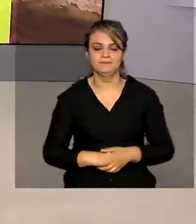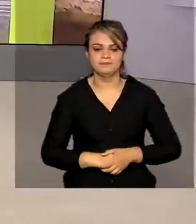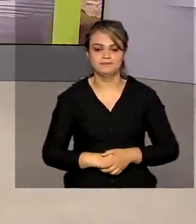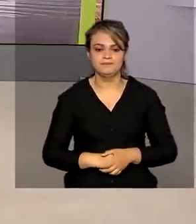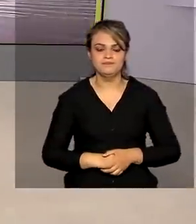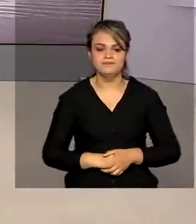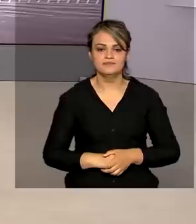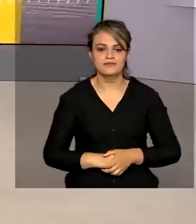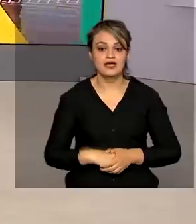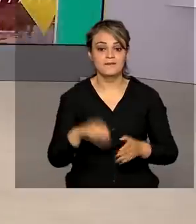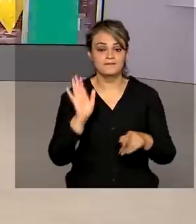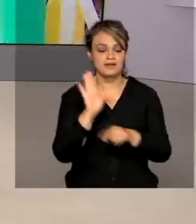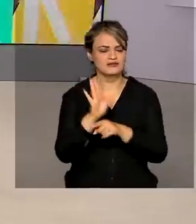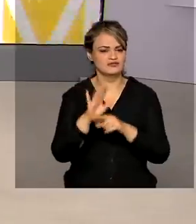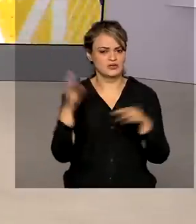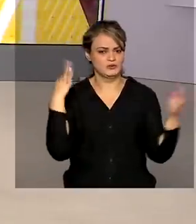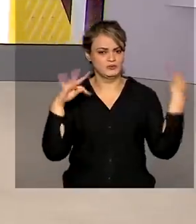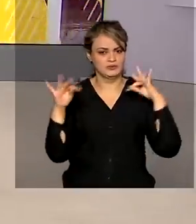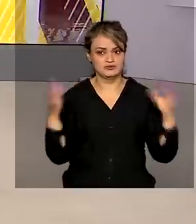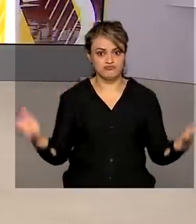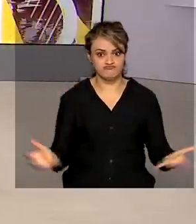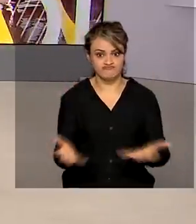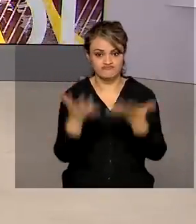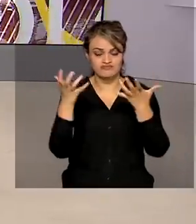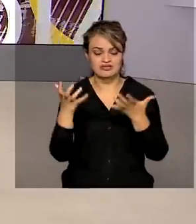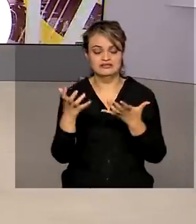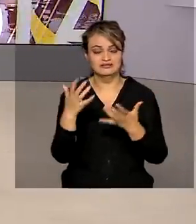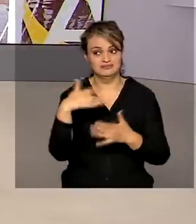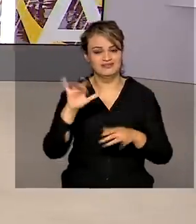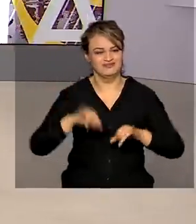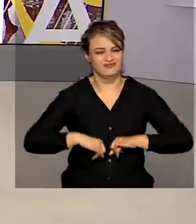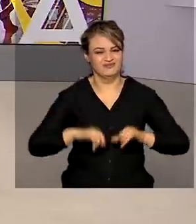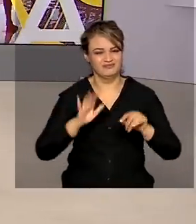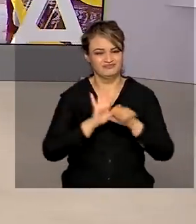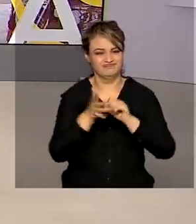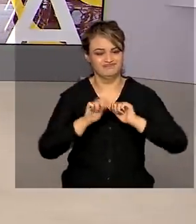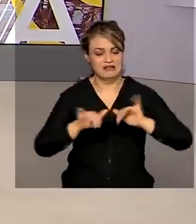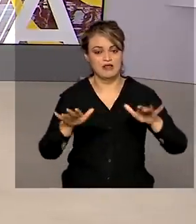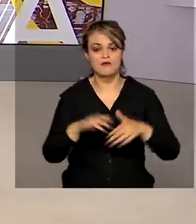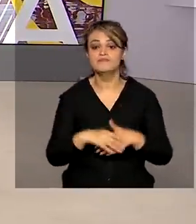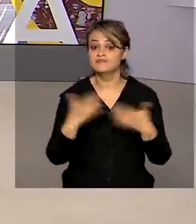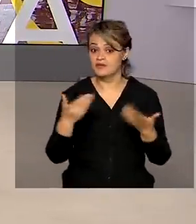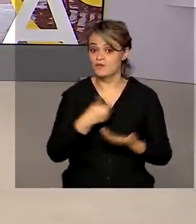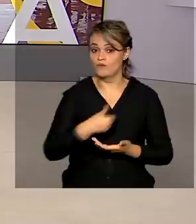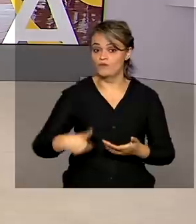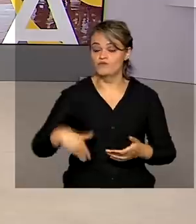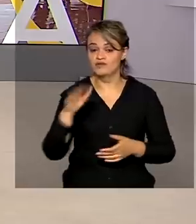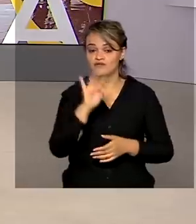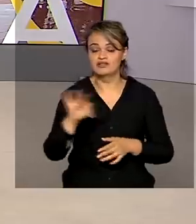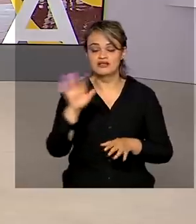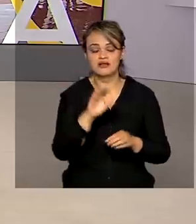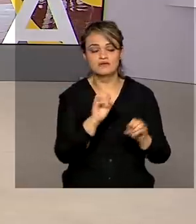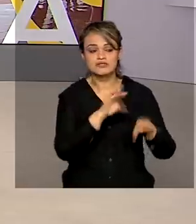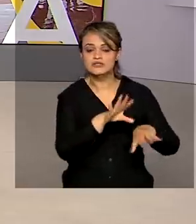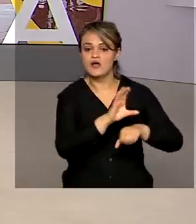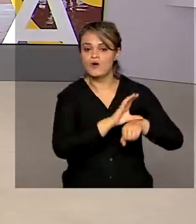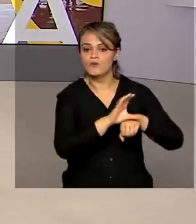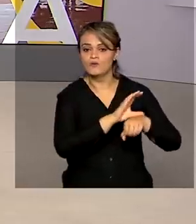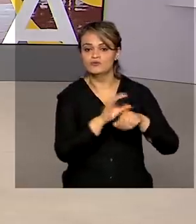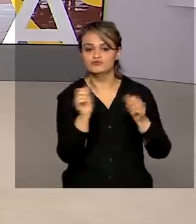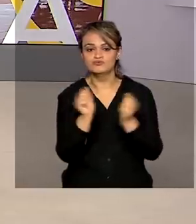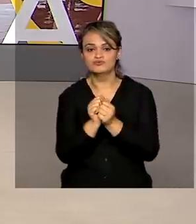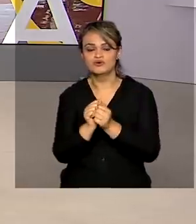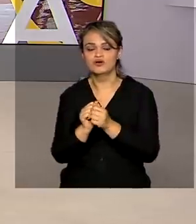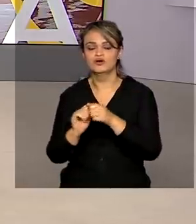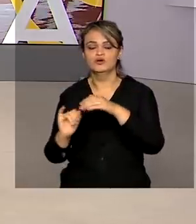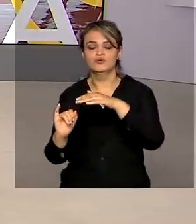ajudar na retomada do turismo, um dos setores mais afetados pela pandemia, o governo federal oferece cursos em parceria com o Instituto